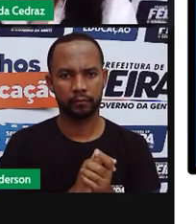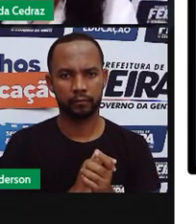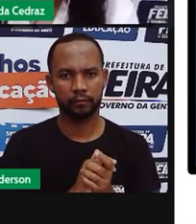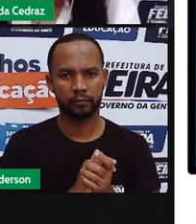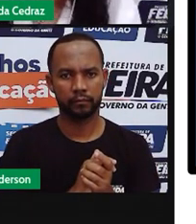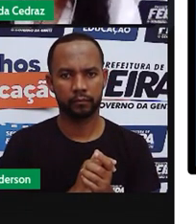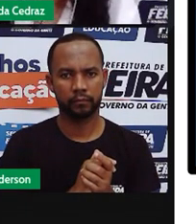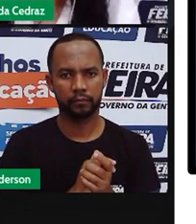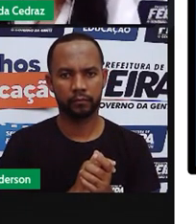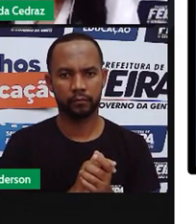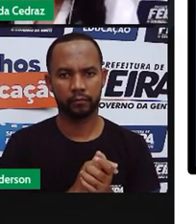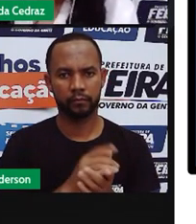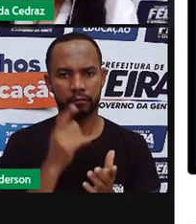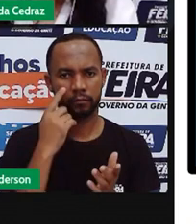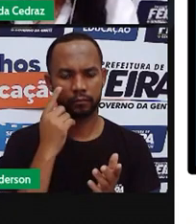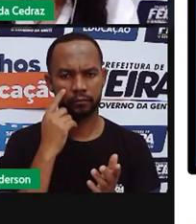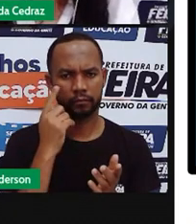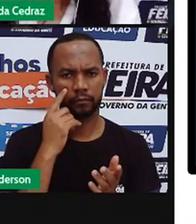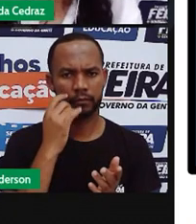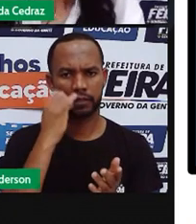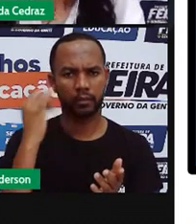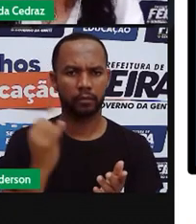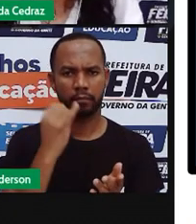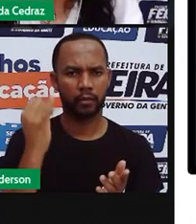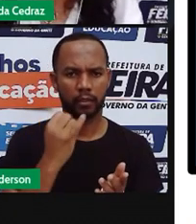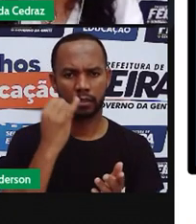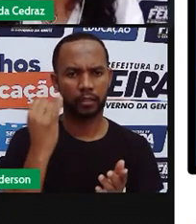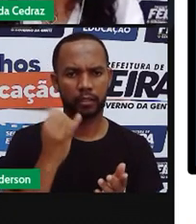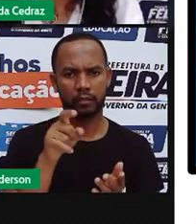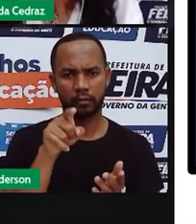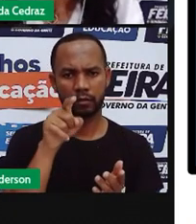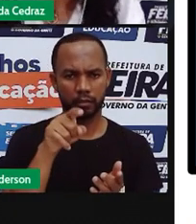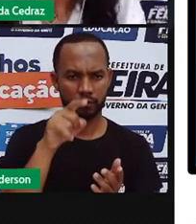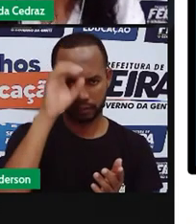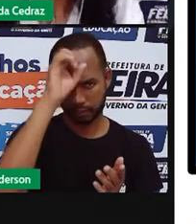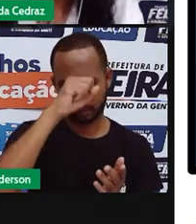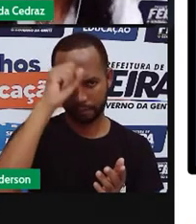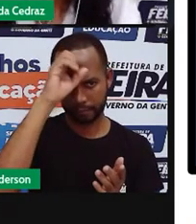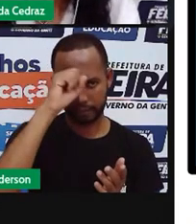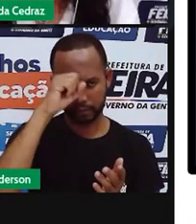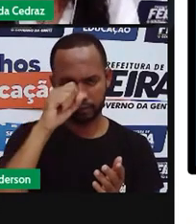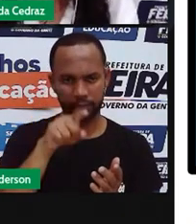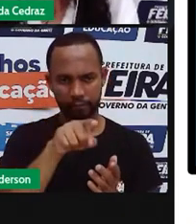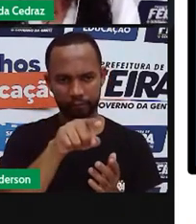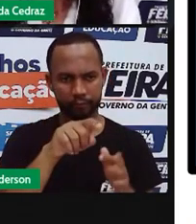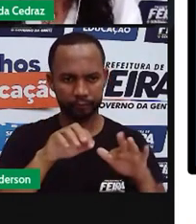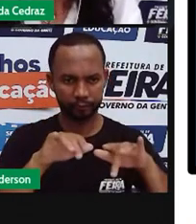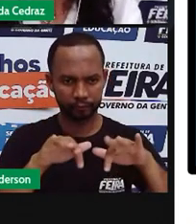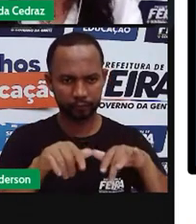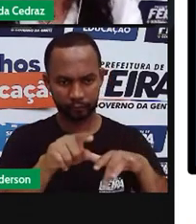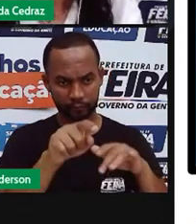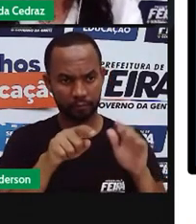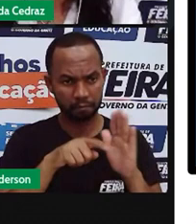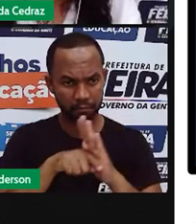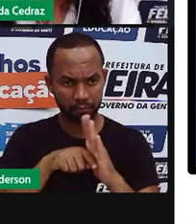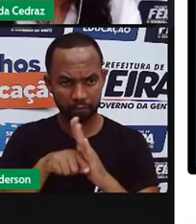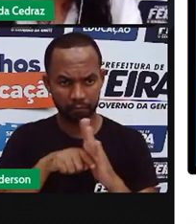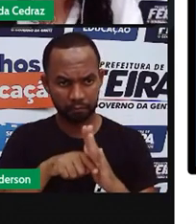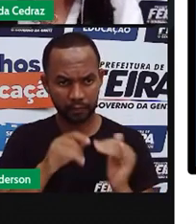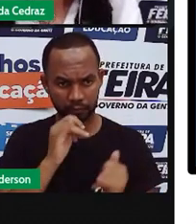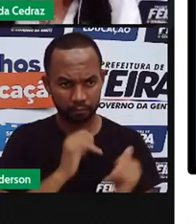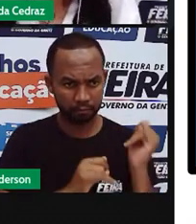E é uma cartilha muito importante. Você pode acessá-la nesse site que está disponível aqui, no